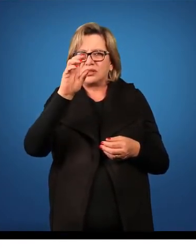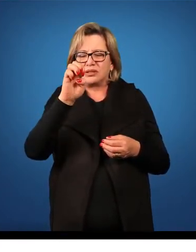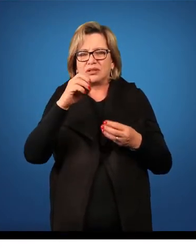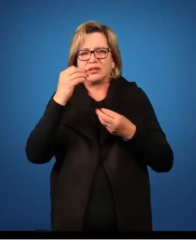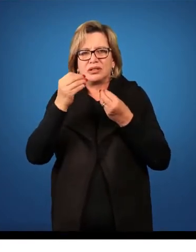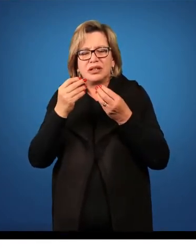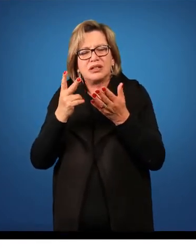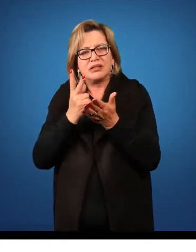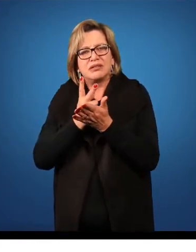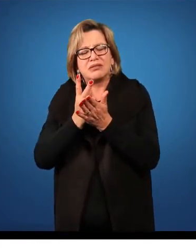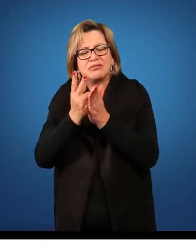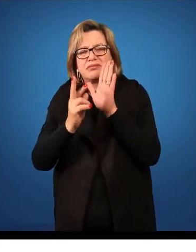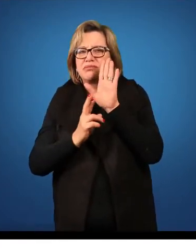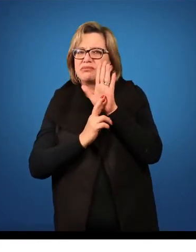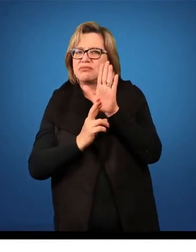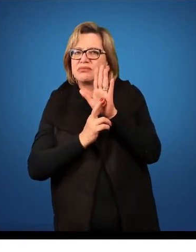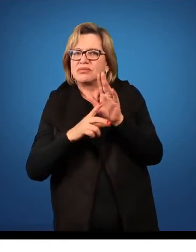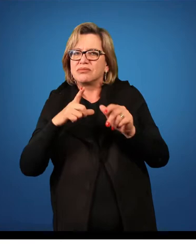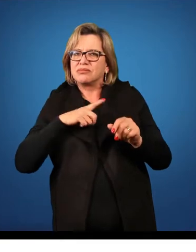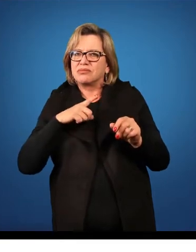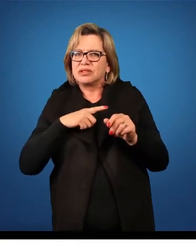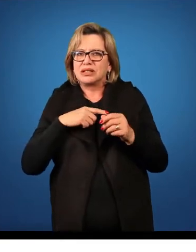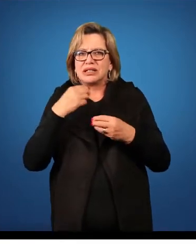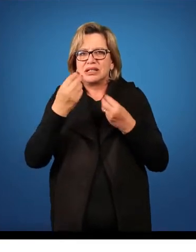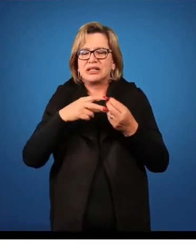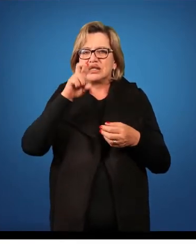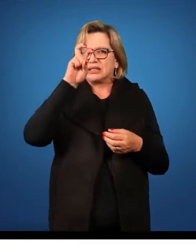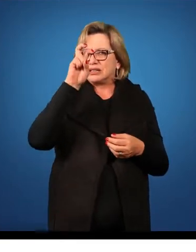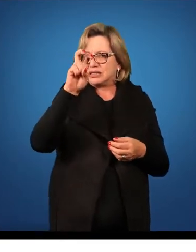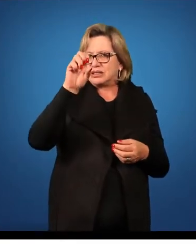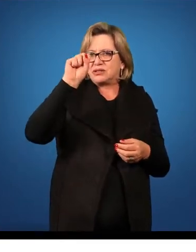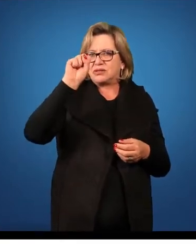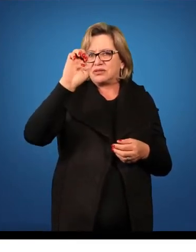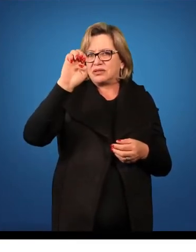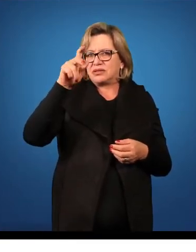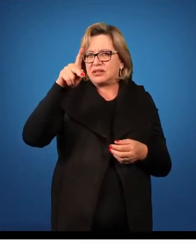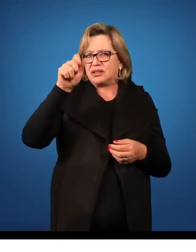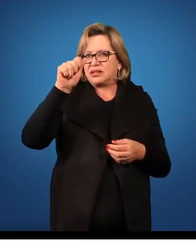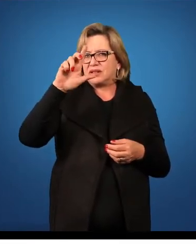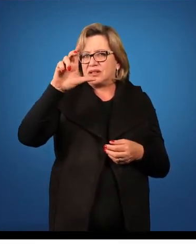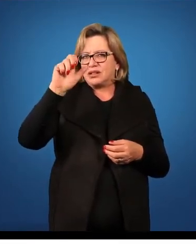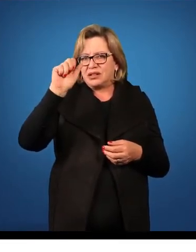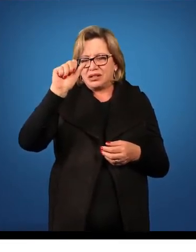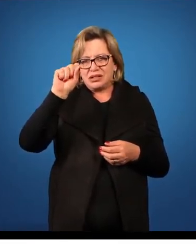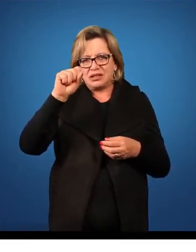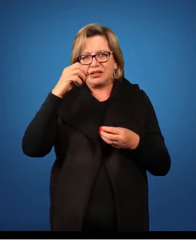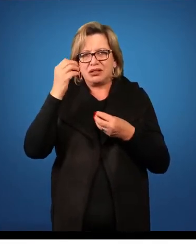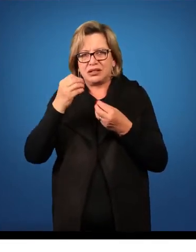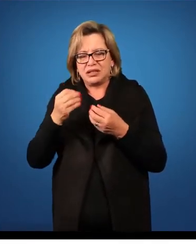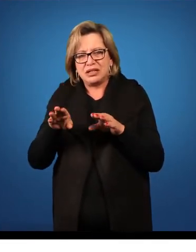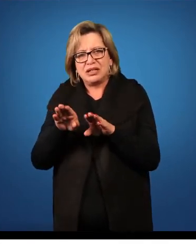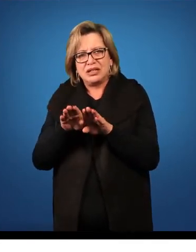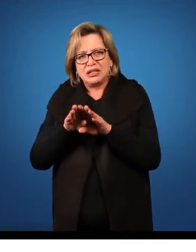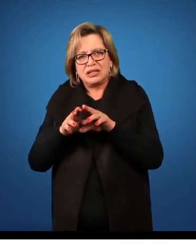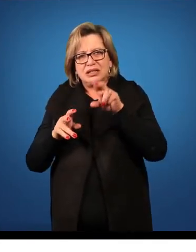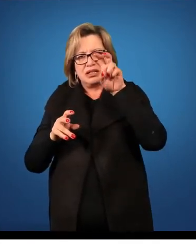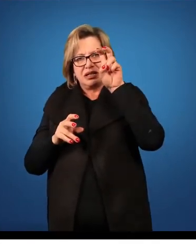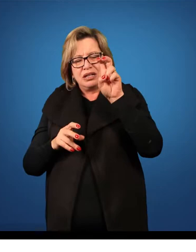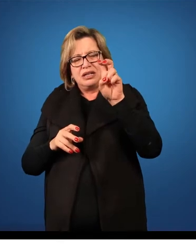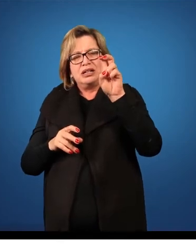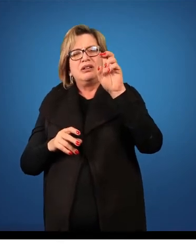Os representantes dessa família possuem cinco sépalas, gamosépala, cinco pétalas,